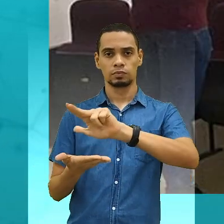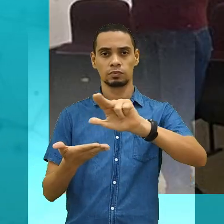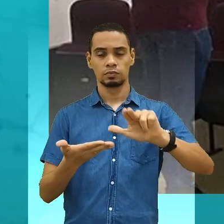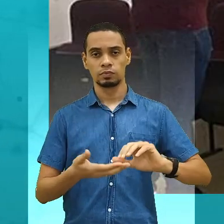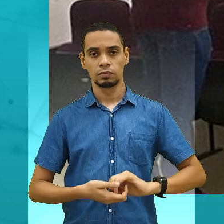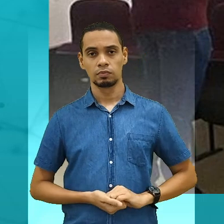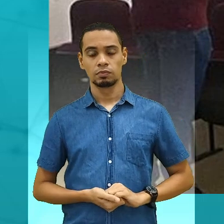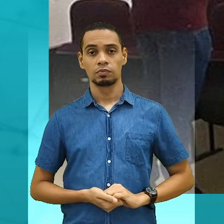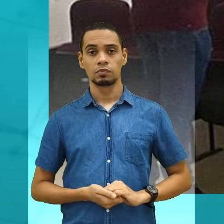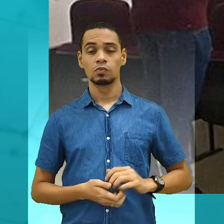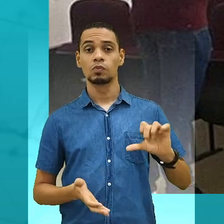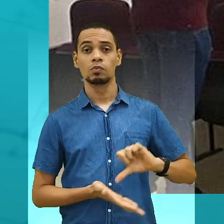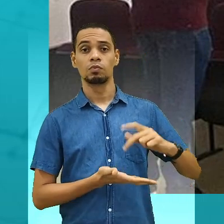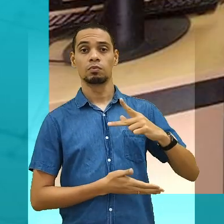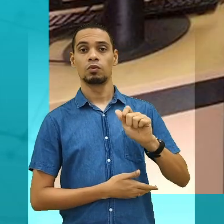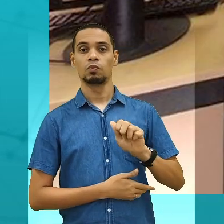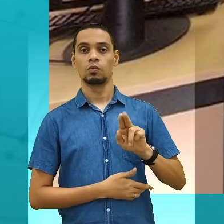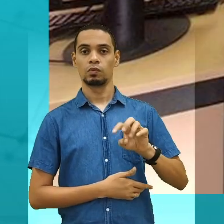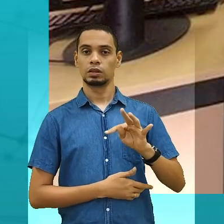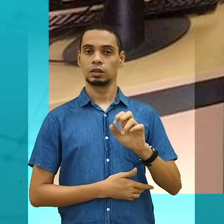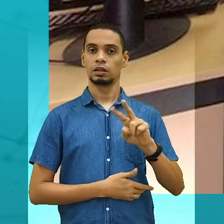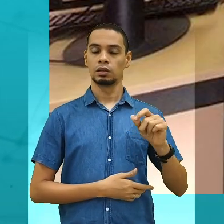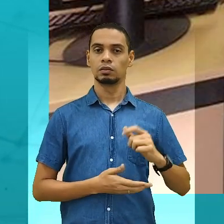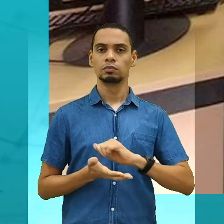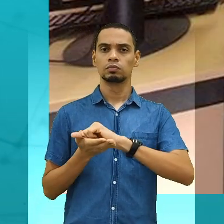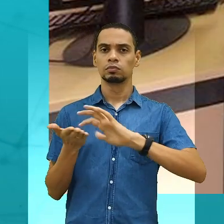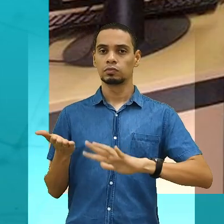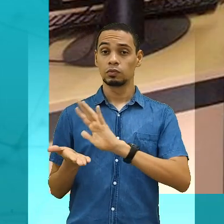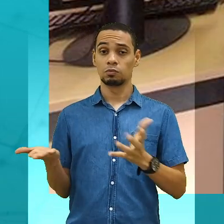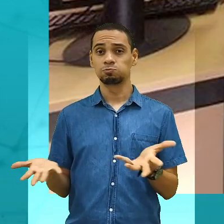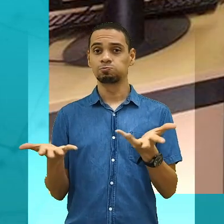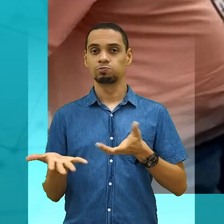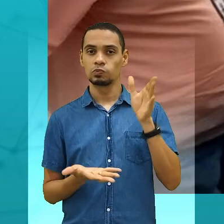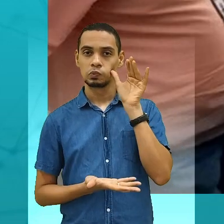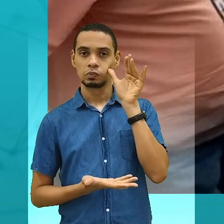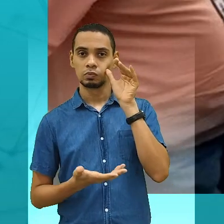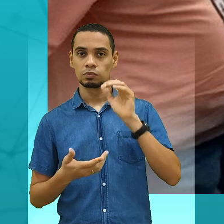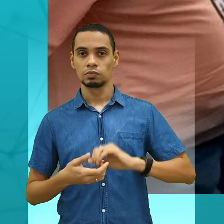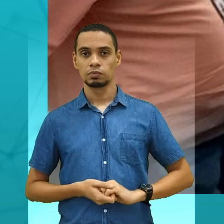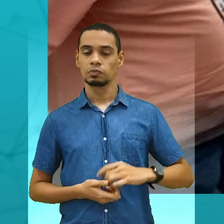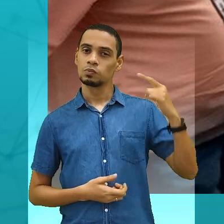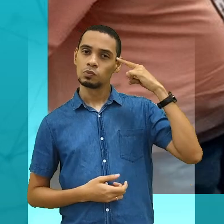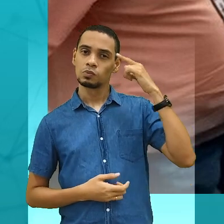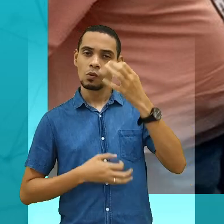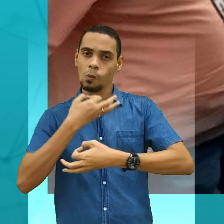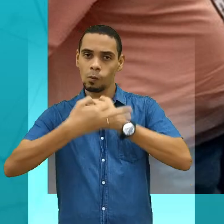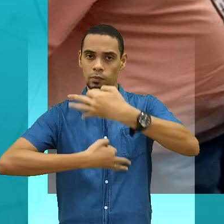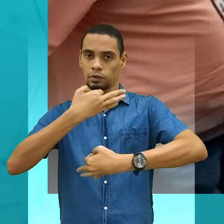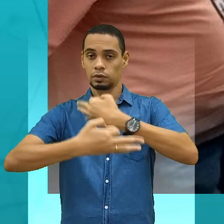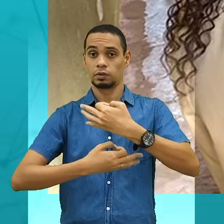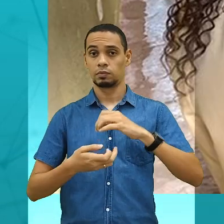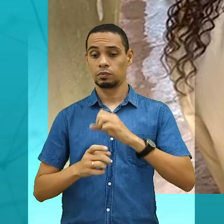O campus paulistana realizou ações com o objetivo de estimular a curiosidade científica e o pensamento crítico da